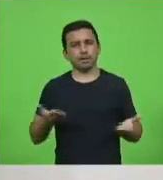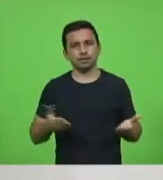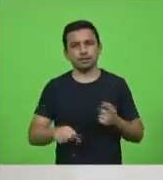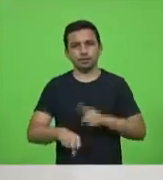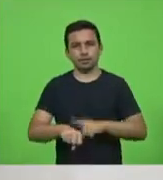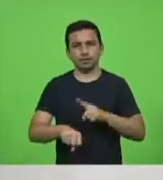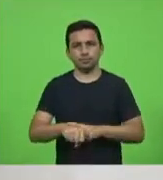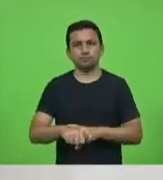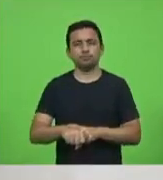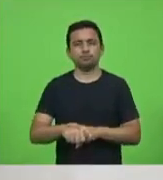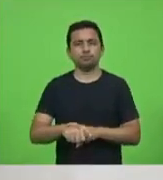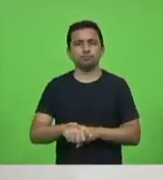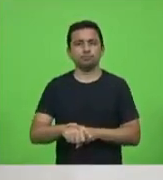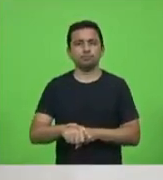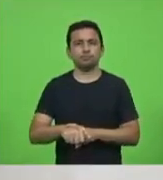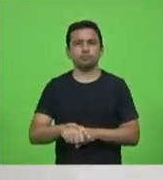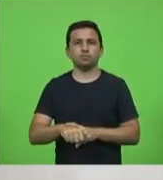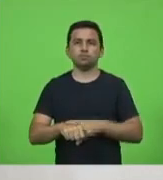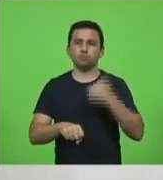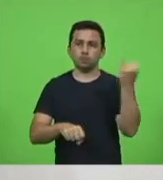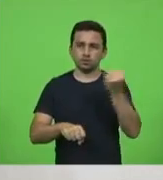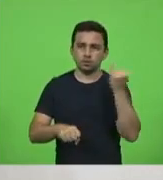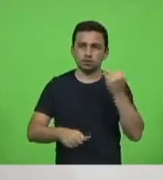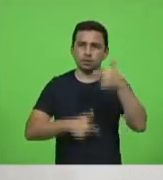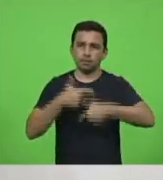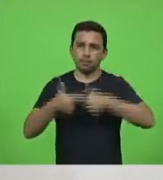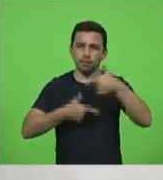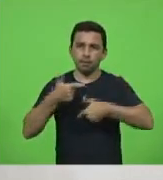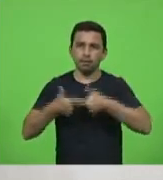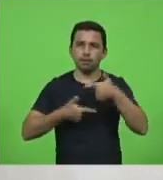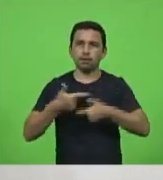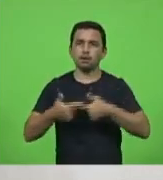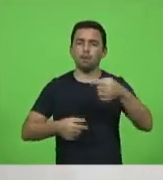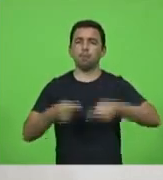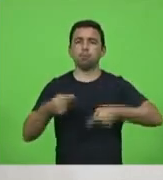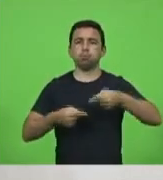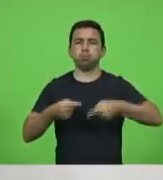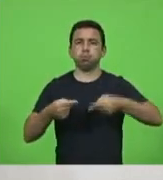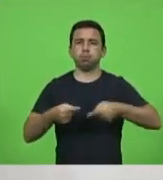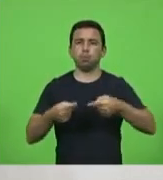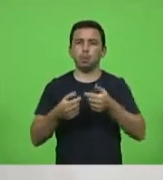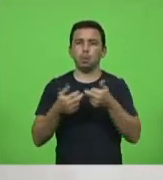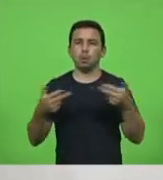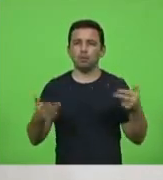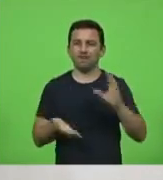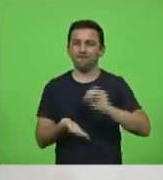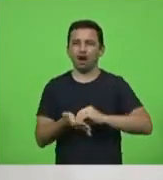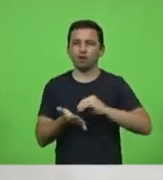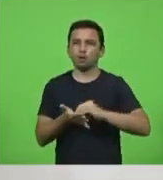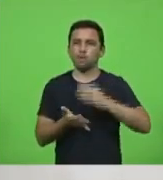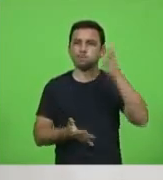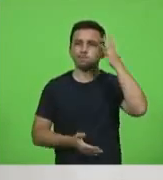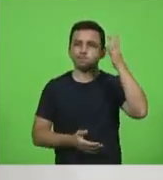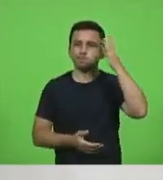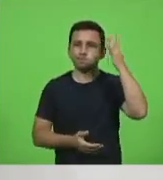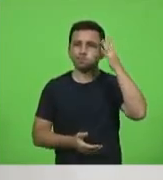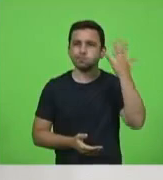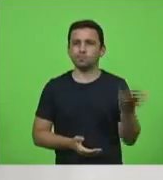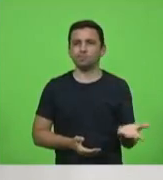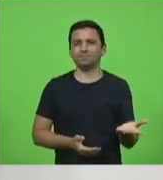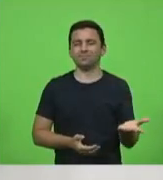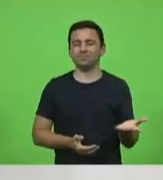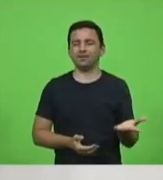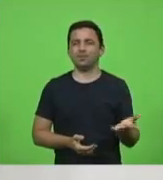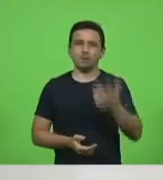dos nossos tempos tão preciosos de trabalho para ter que discutir questões por falta de maturidade de pessoas que estão